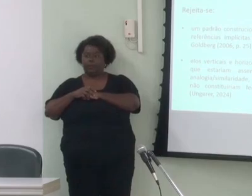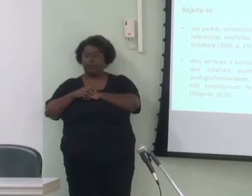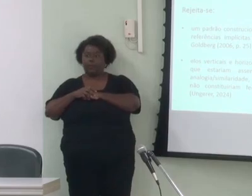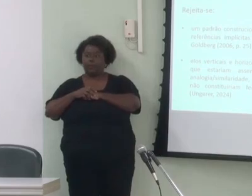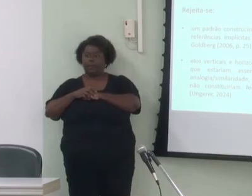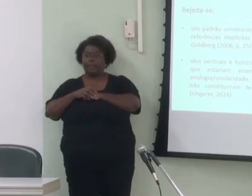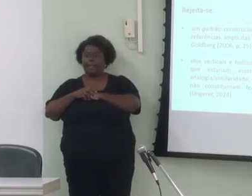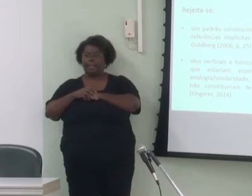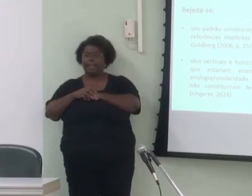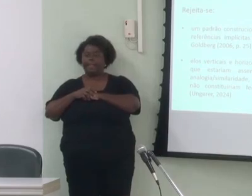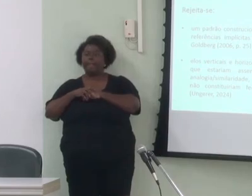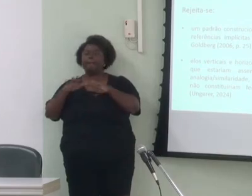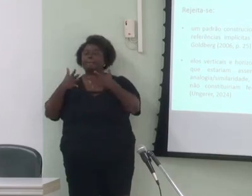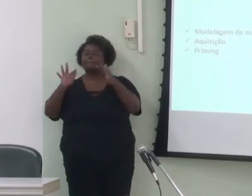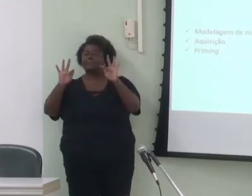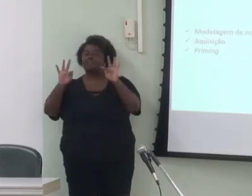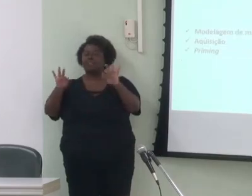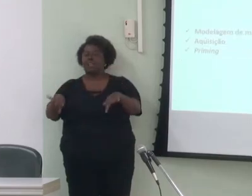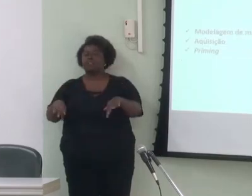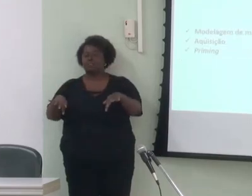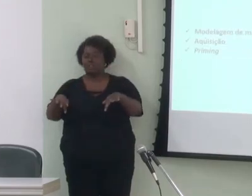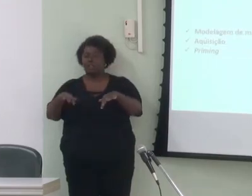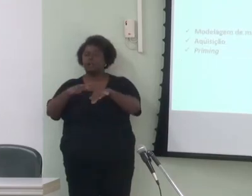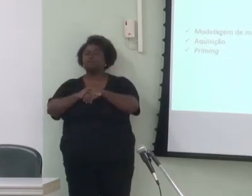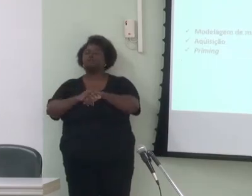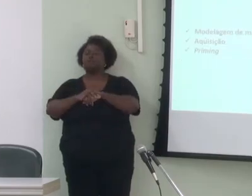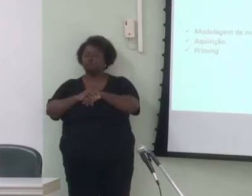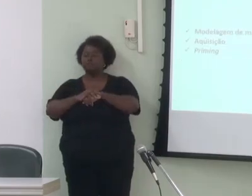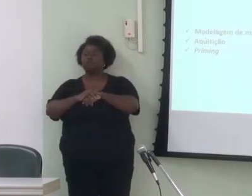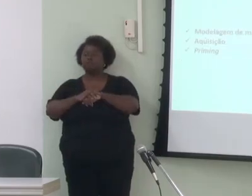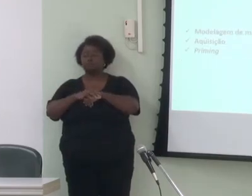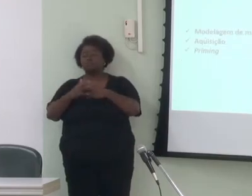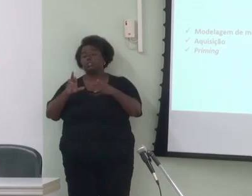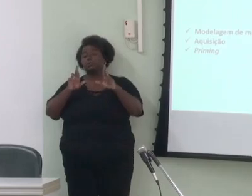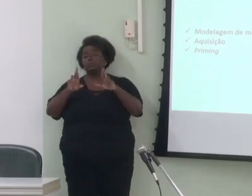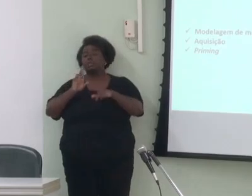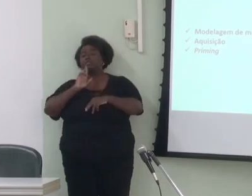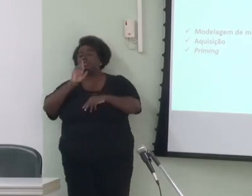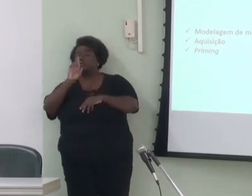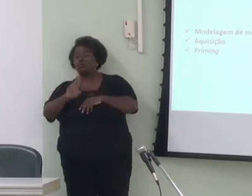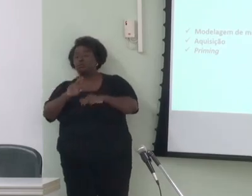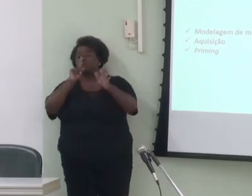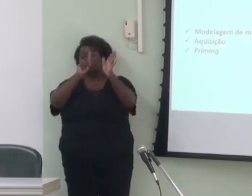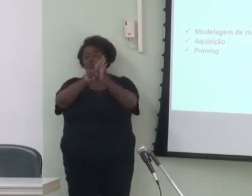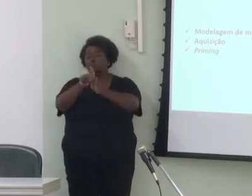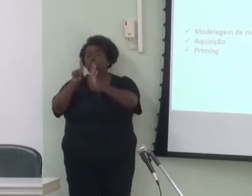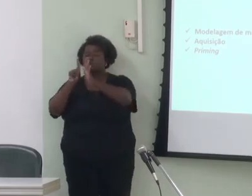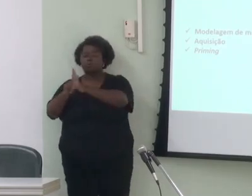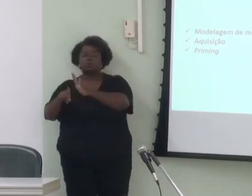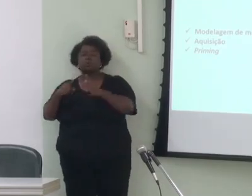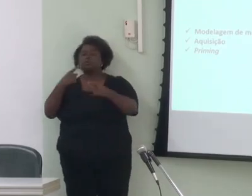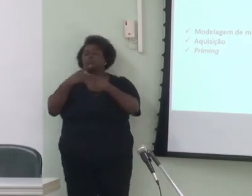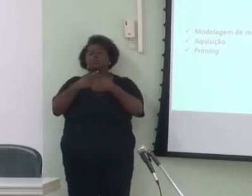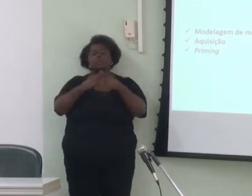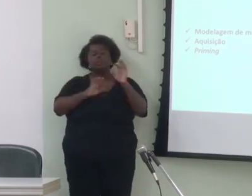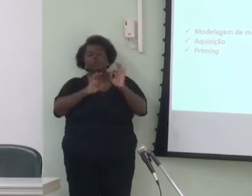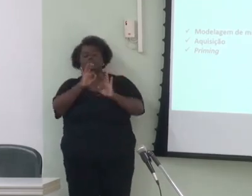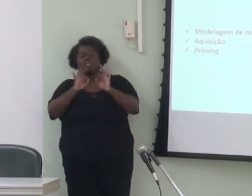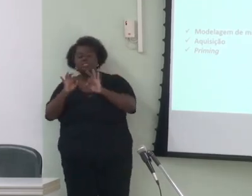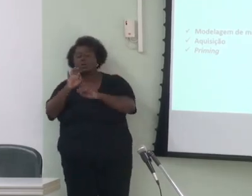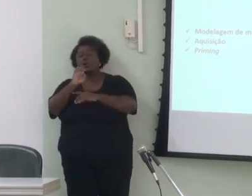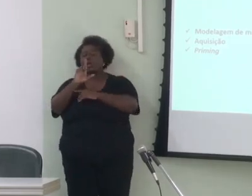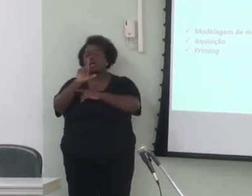e para finalizar espero assim responder aos dois questionamentos sobre o porquê da organização em elos horizontais